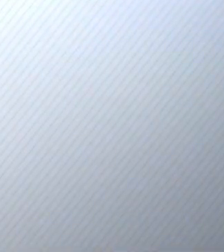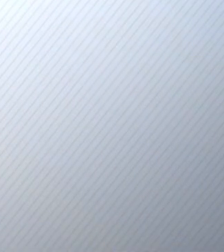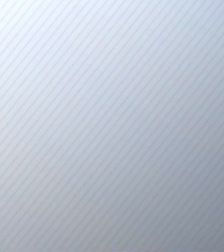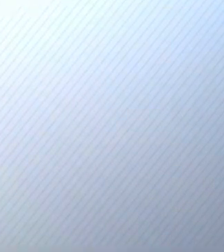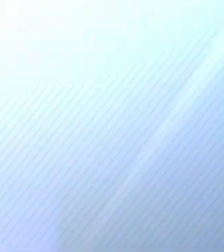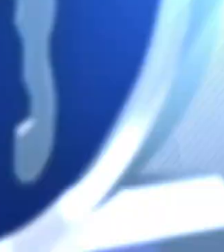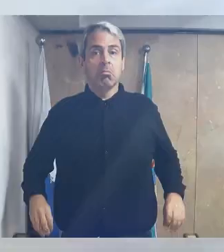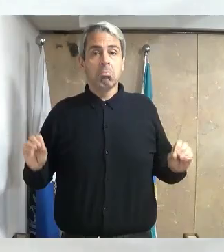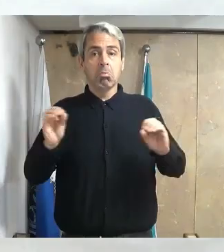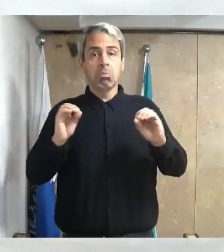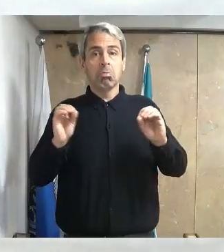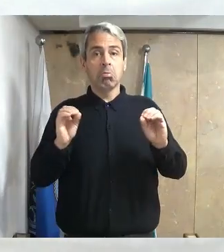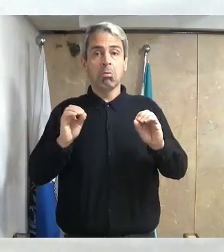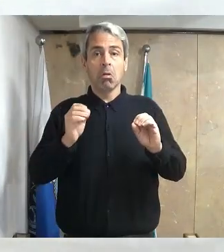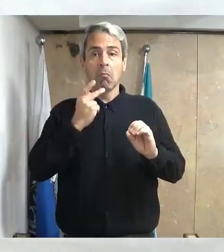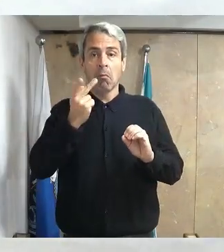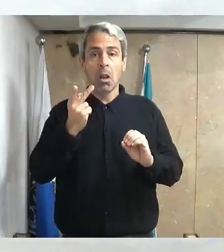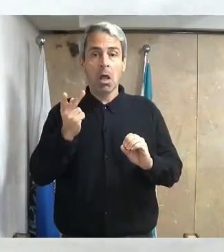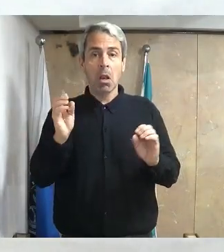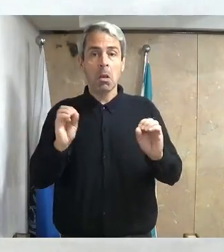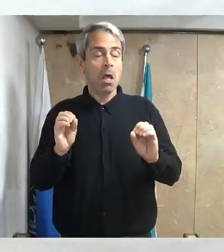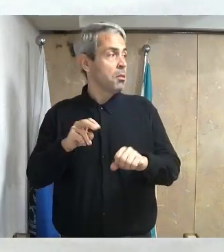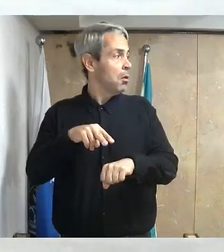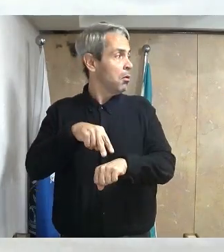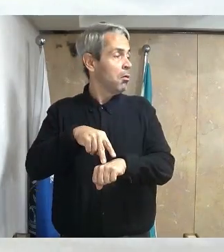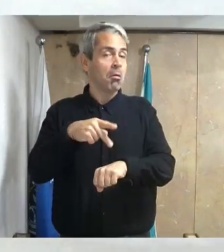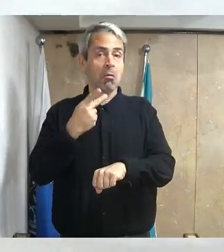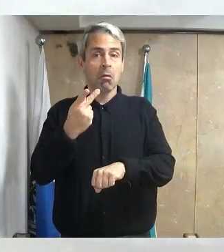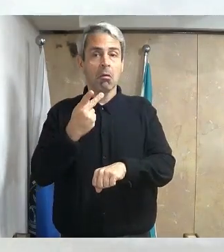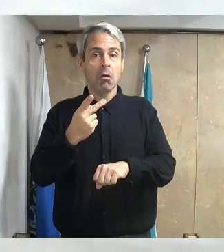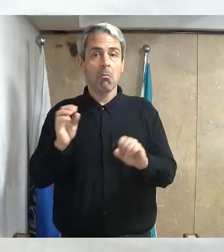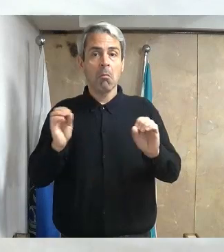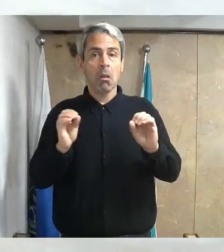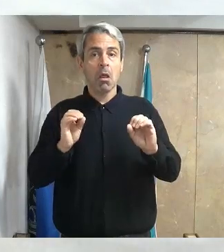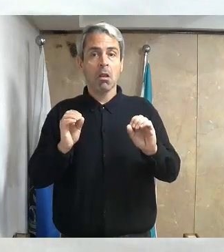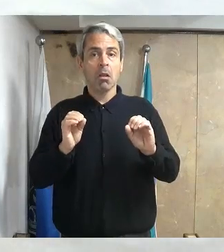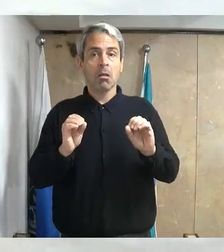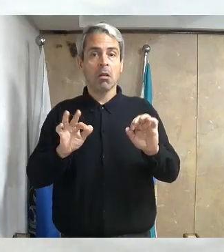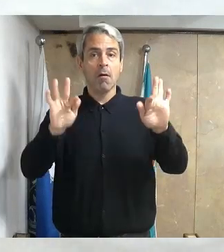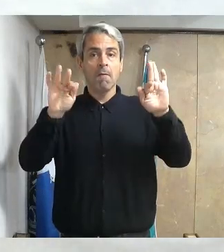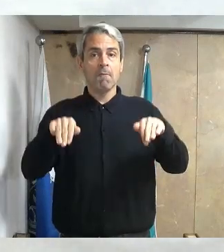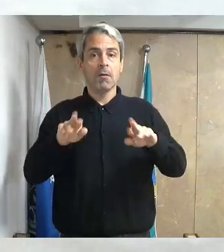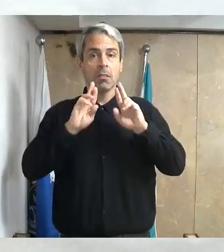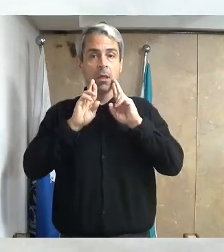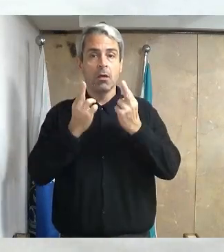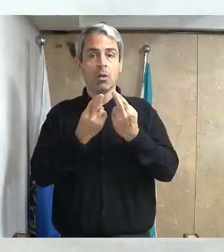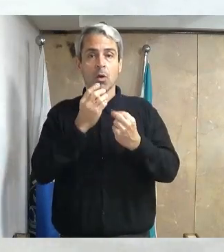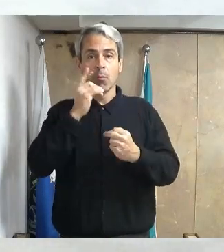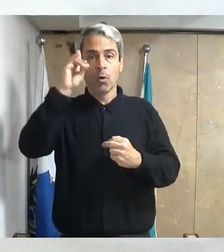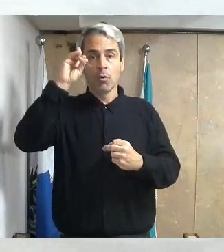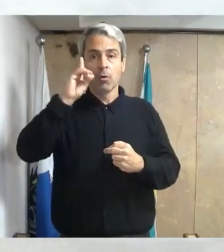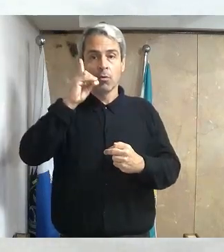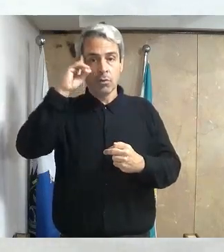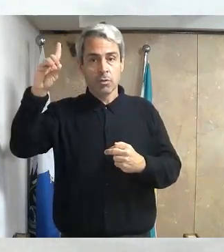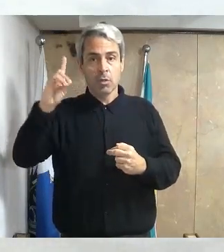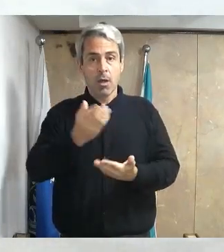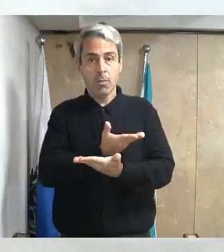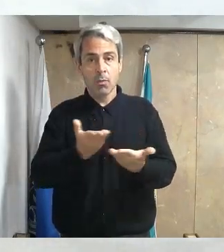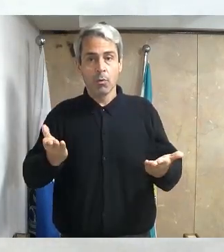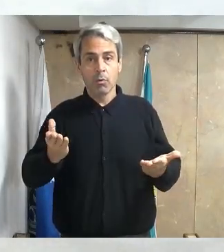Não havendo o que queira discursar, não havendo mais nada a tratar, está encerrada a sessão. Bom dia a todos, que Deus abençoe. Obrigado.